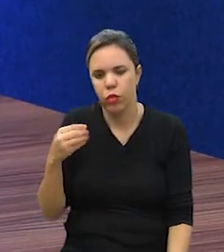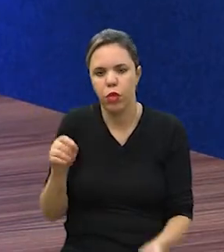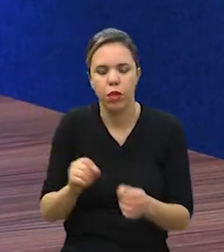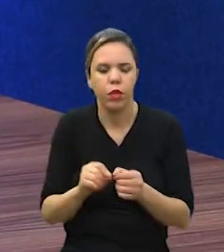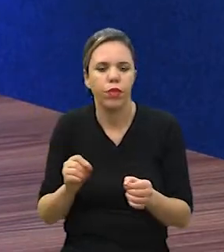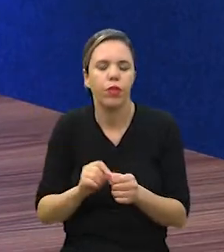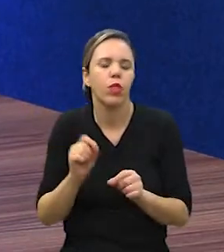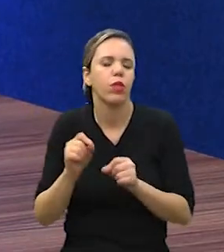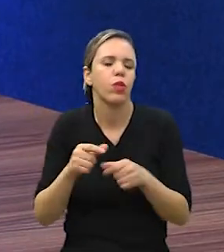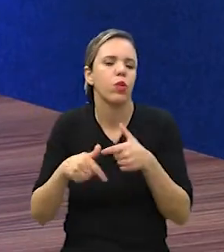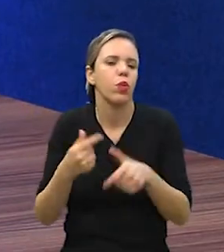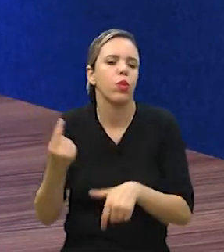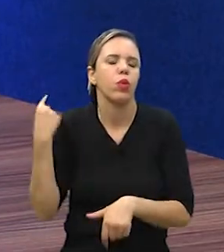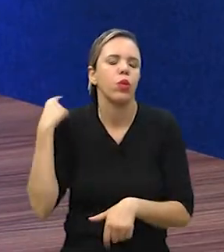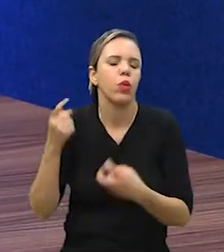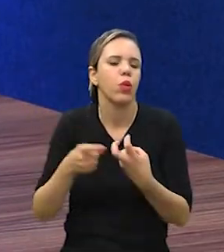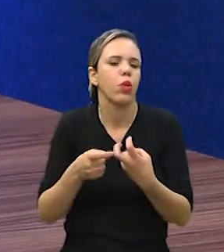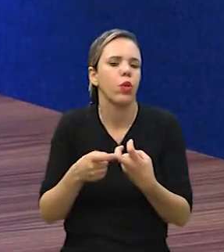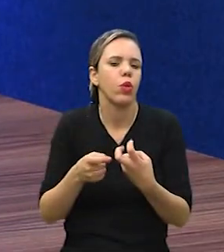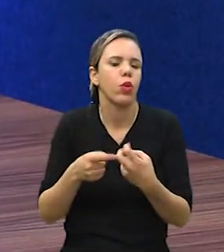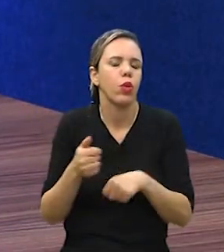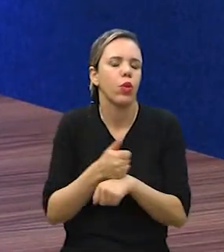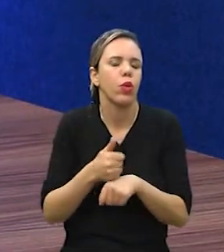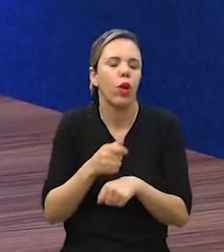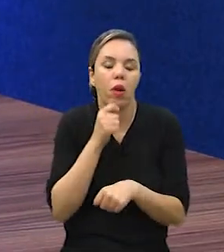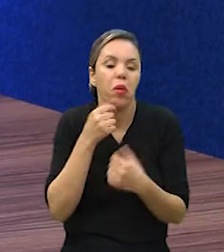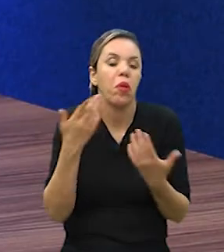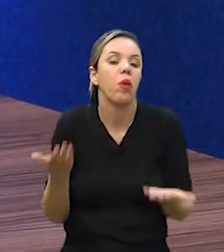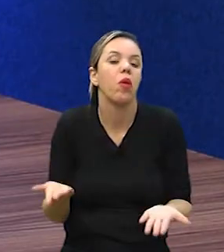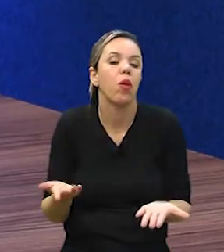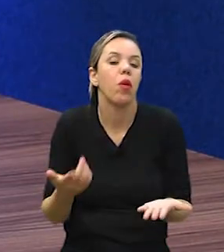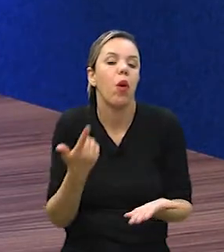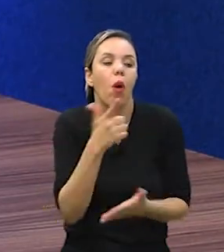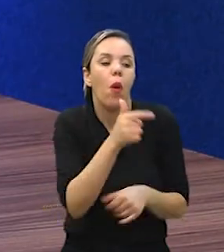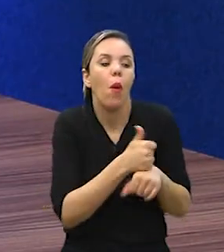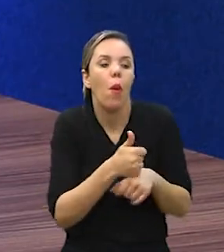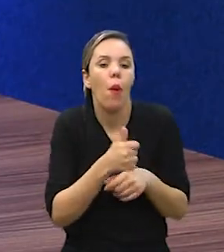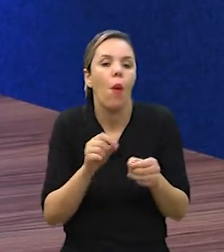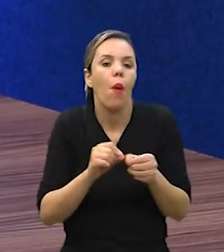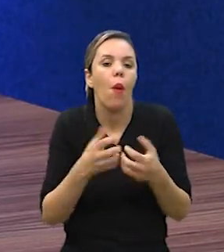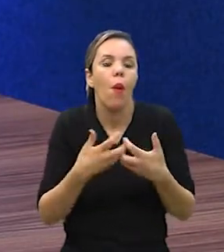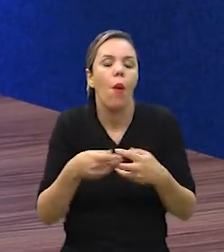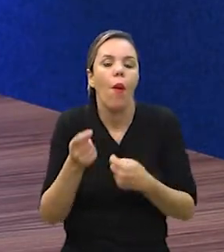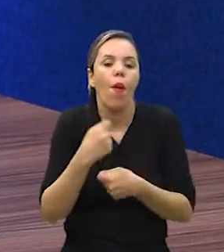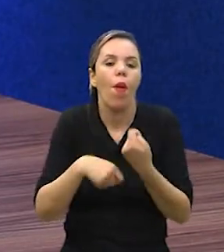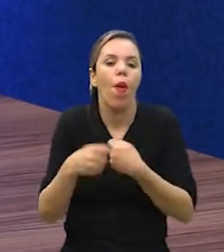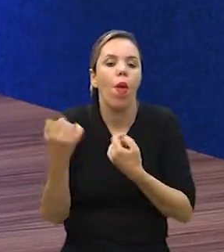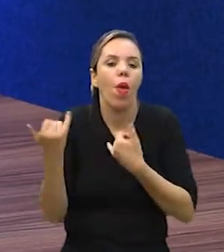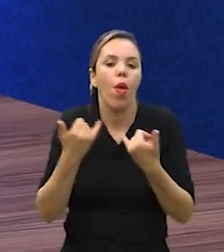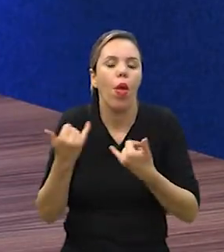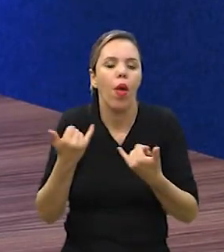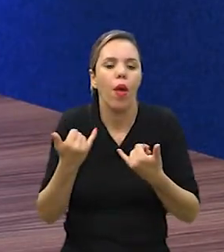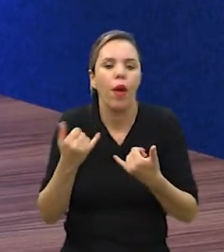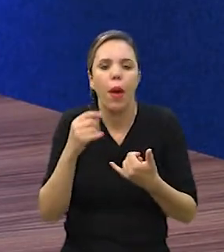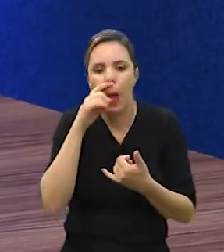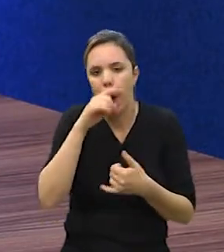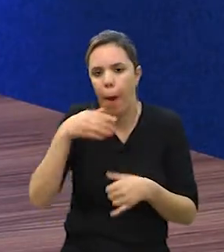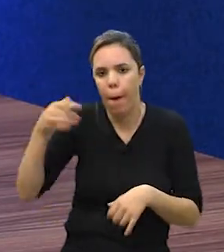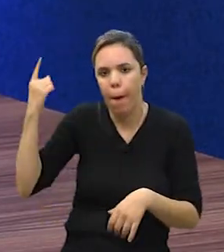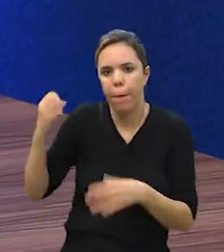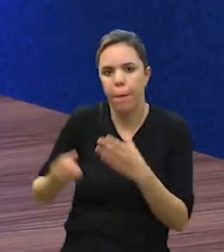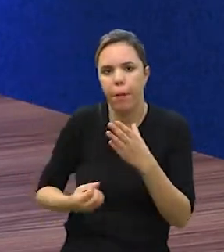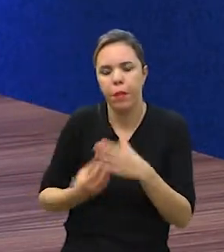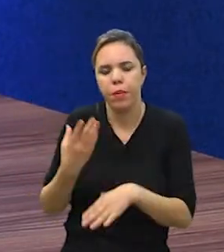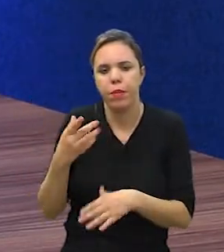até então faziam o quê? Eram veterinários? São veterinários? Tinham outra profissão? Tinham outro negócio? Me conta um